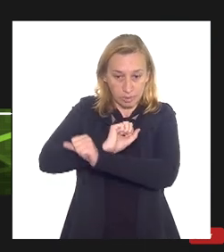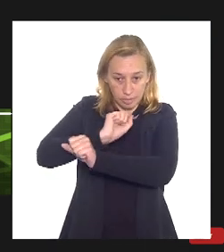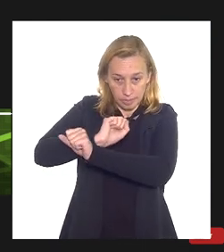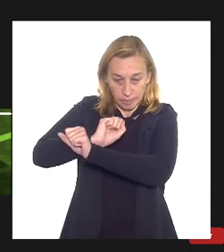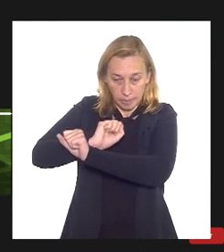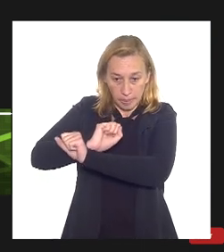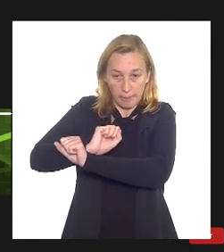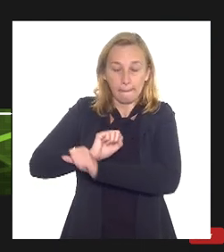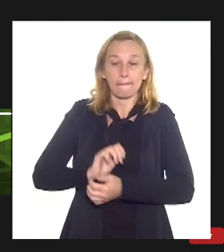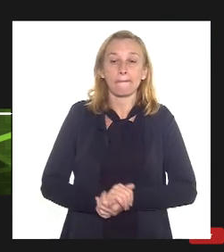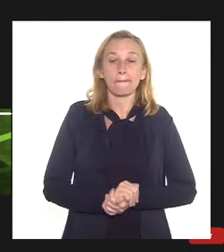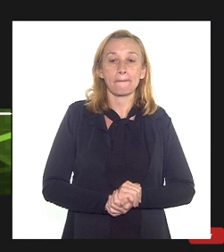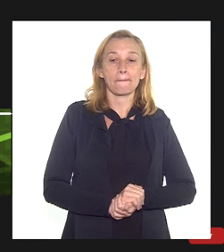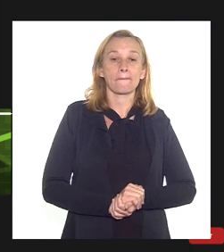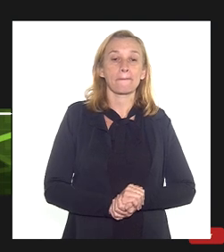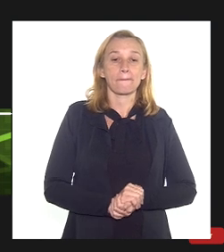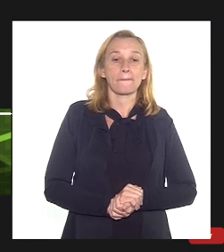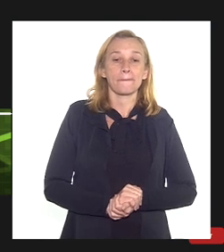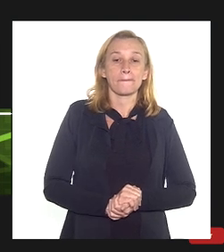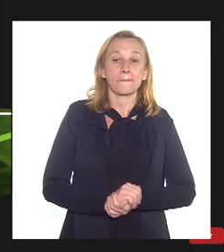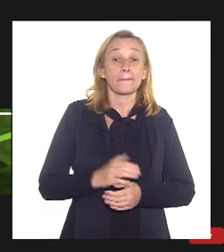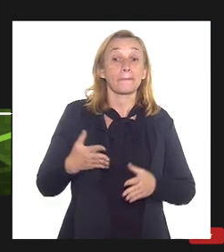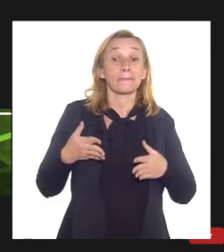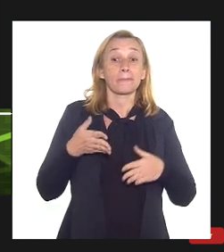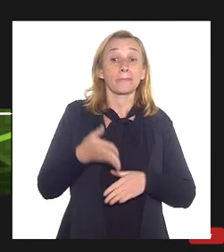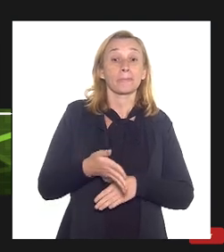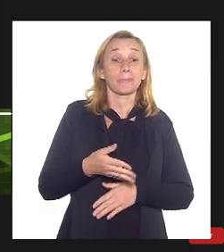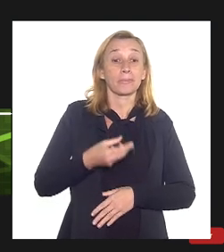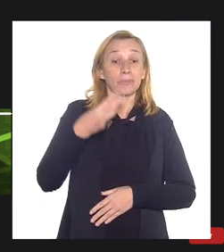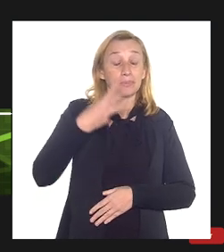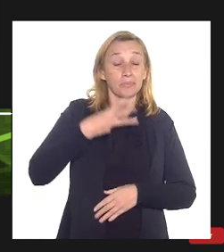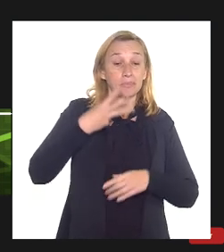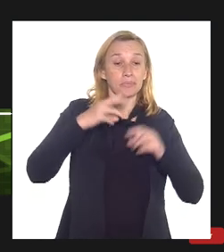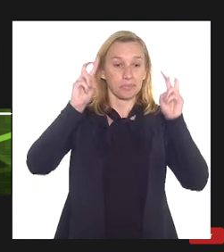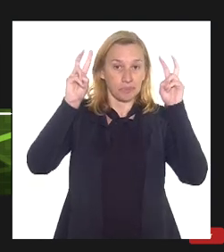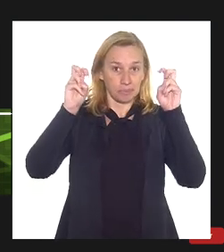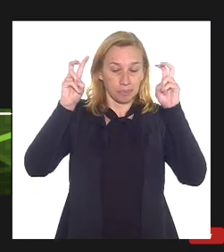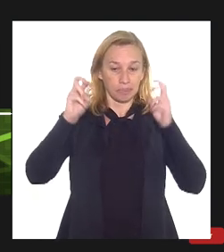lidar ainda chegar a uma terceira questão